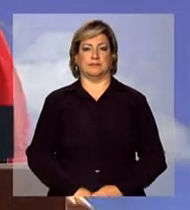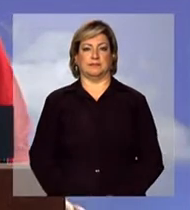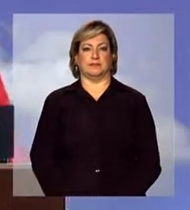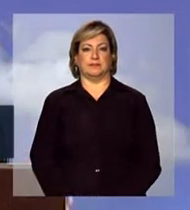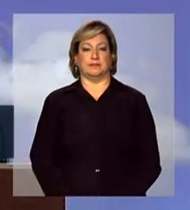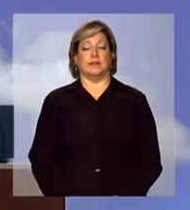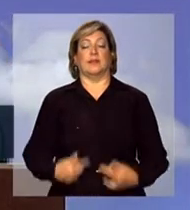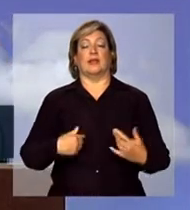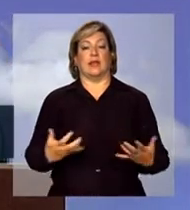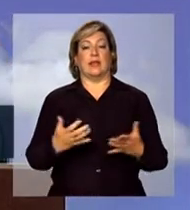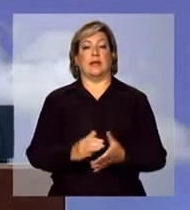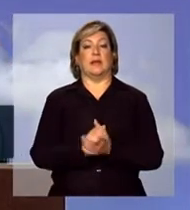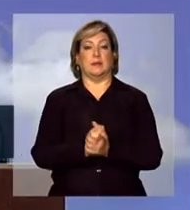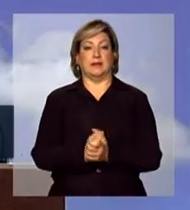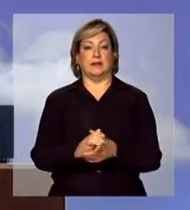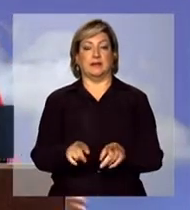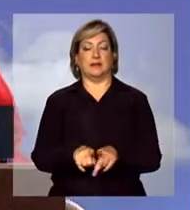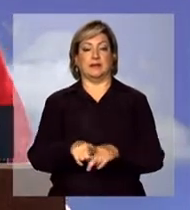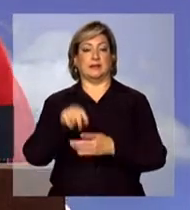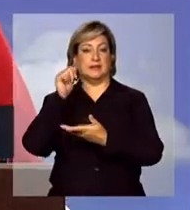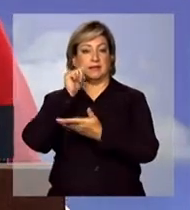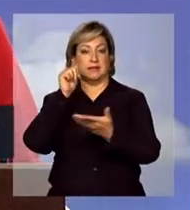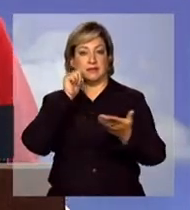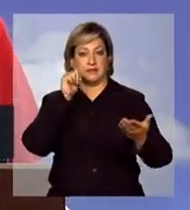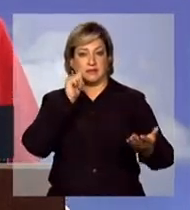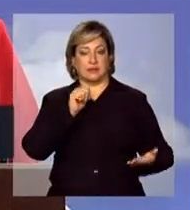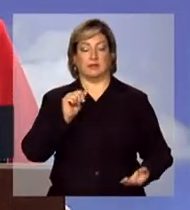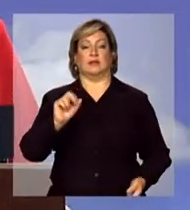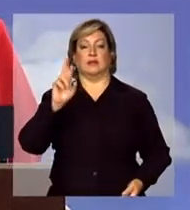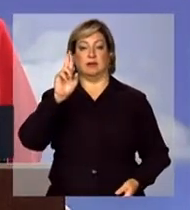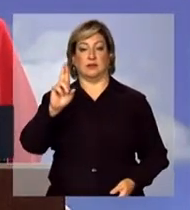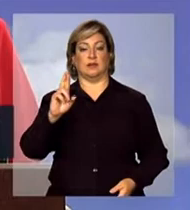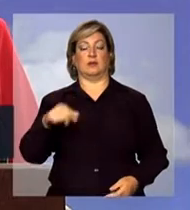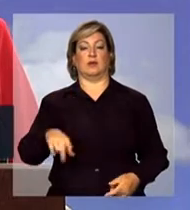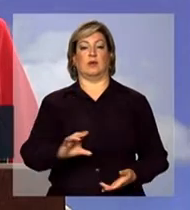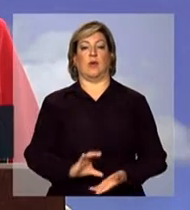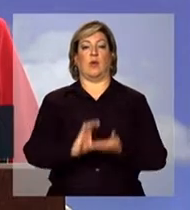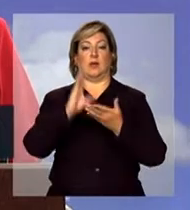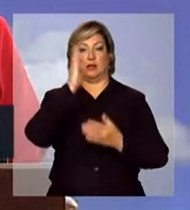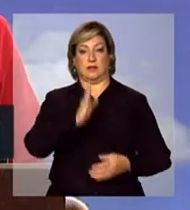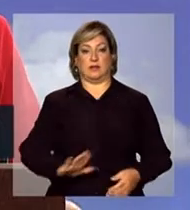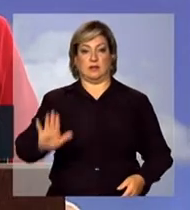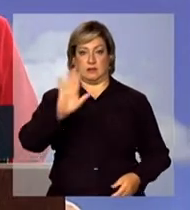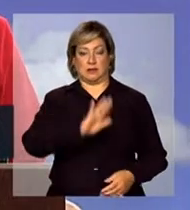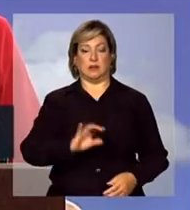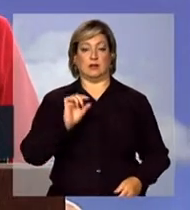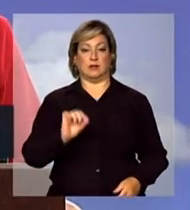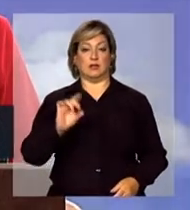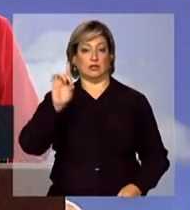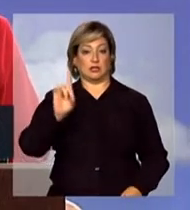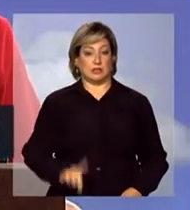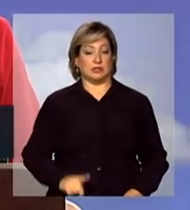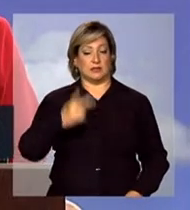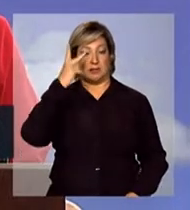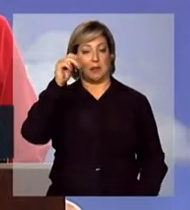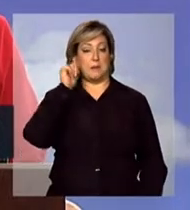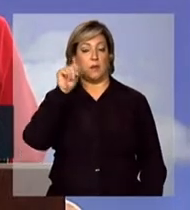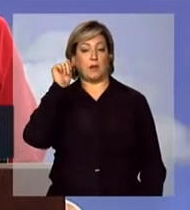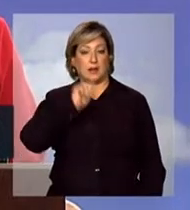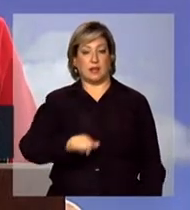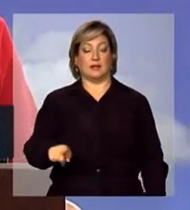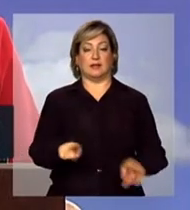Queria cumprimentar as senhoras representantes do Conselho Nacional de Direitos da Mulher